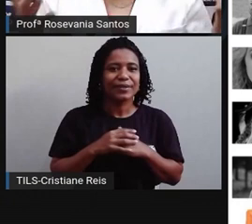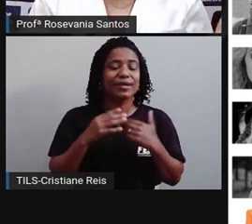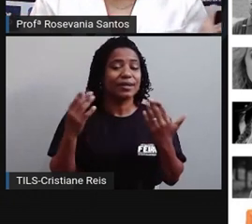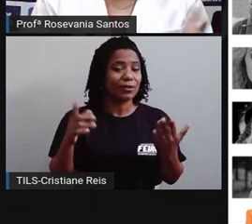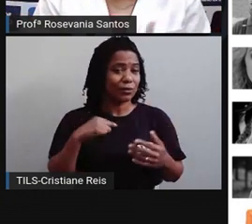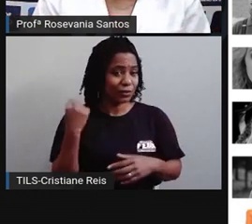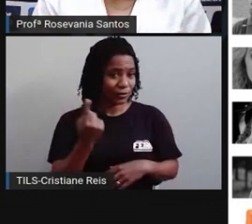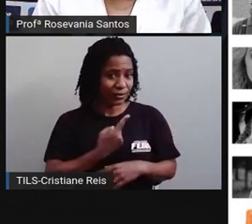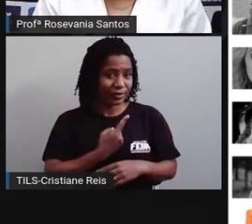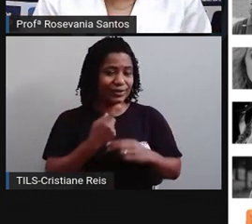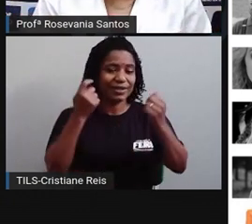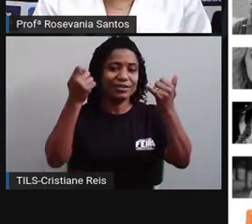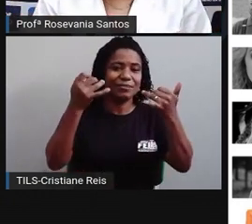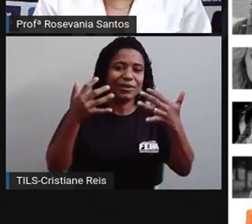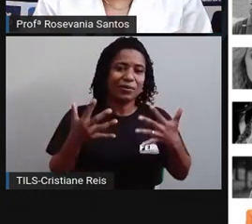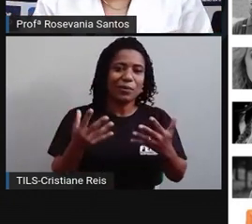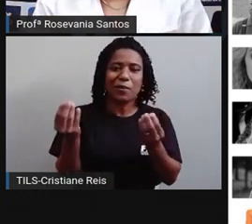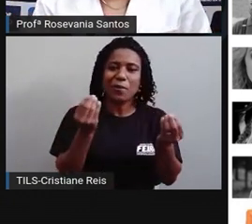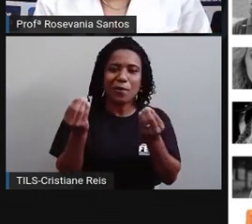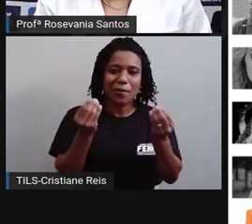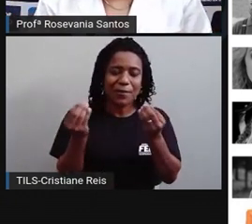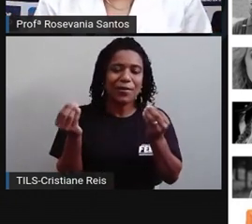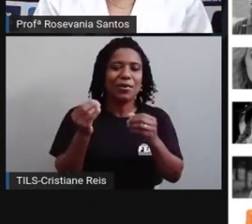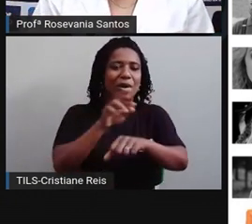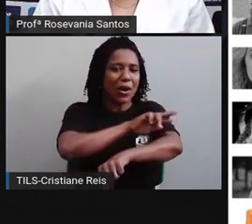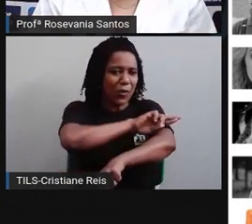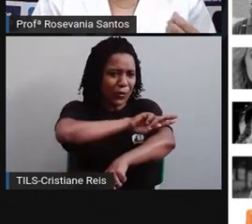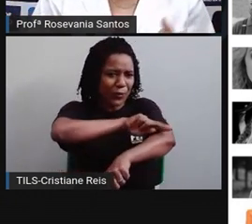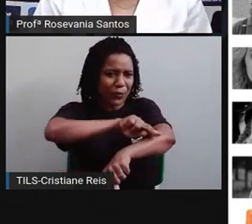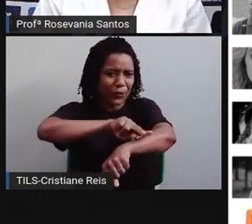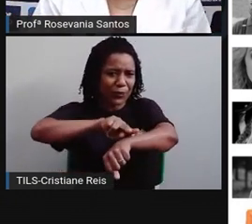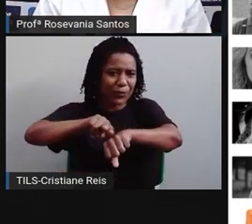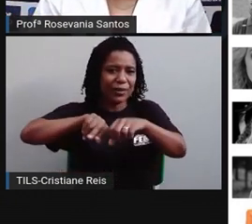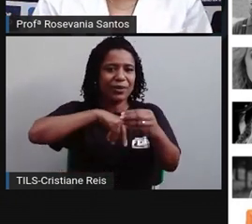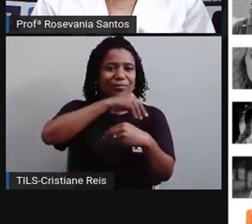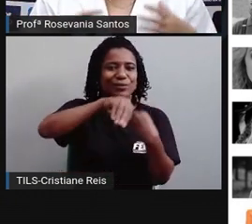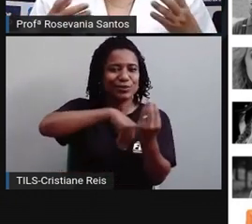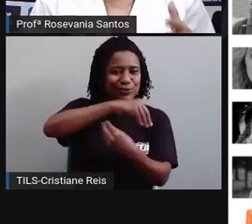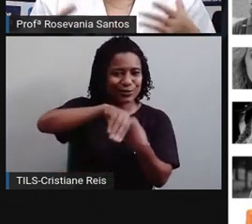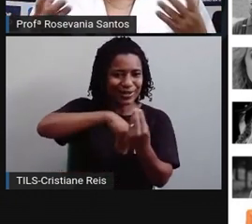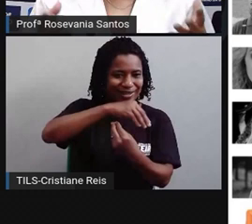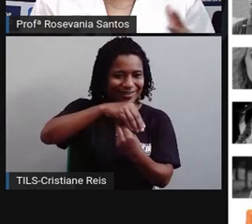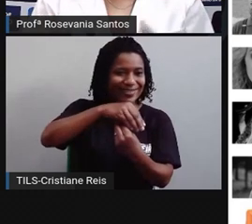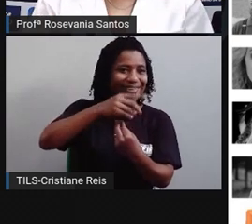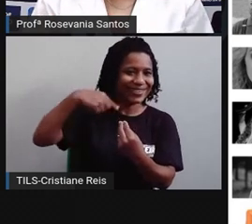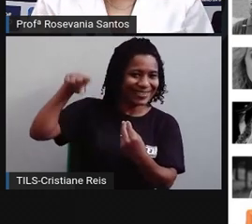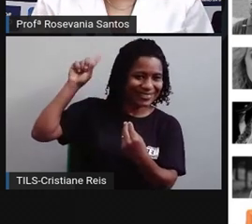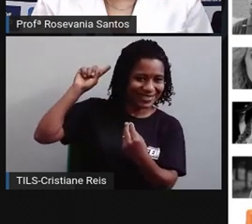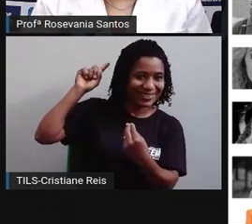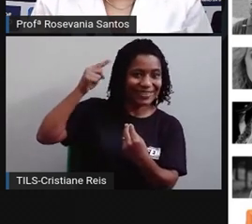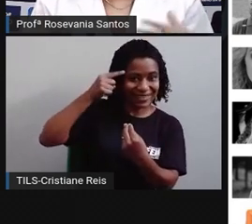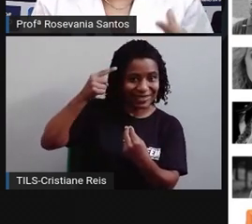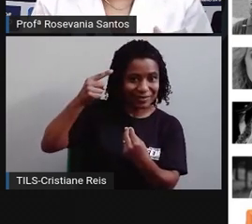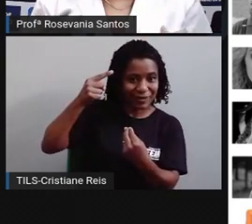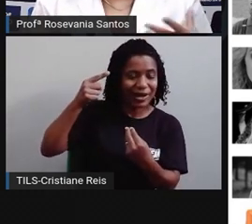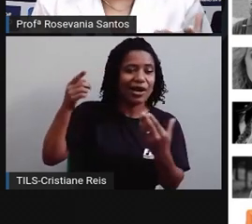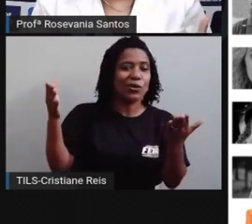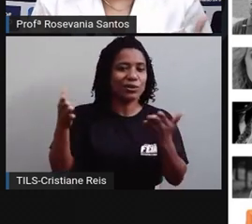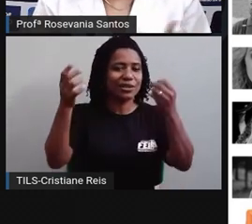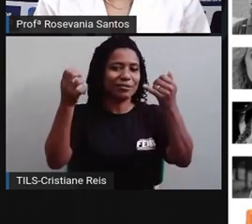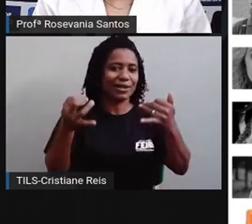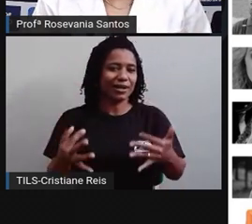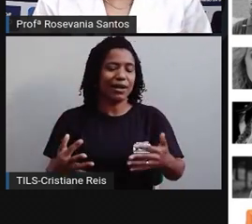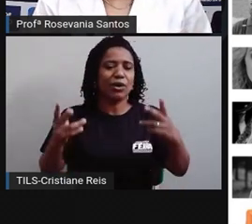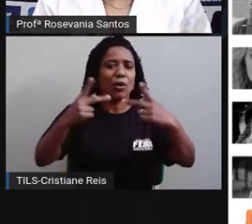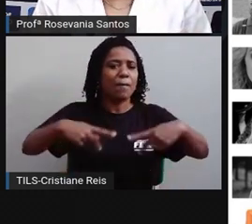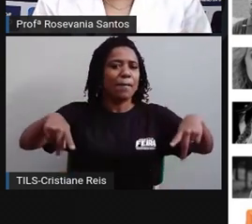nós já falamos sobre esse processo de miscigenação em outra aula. E hoje nós vamos falar, né, desse processo de crescimento. Como é que começou,